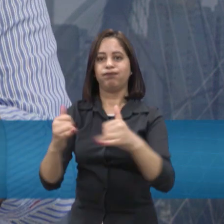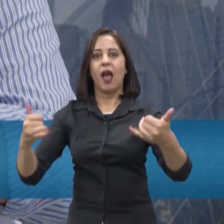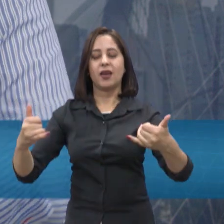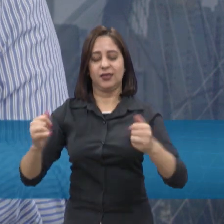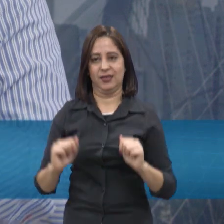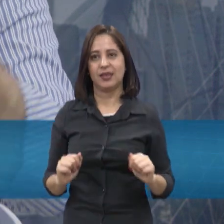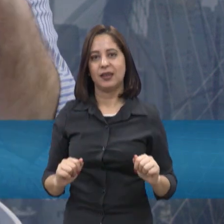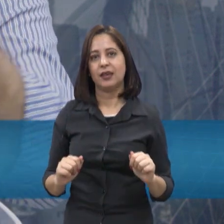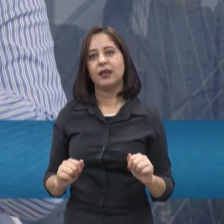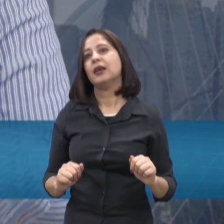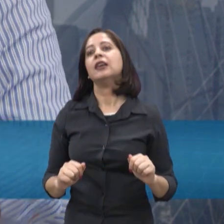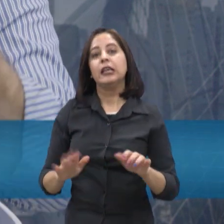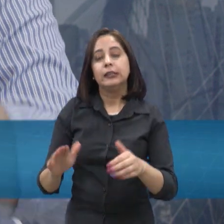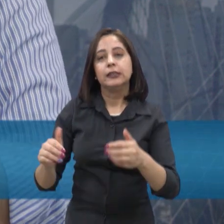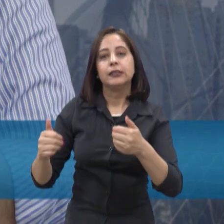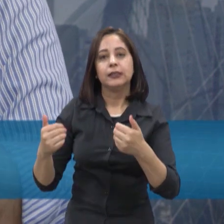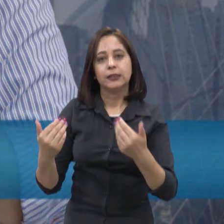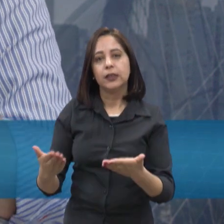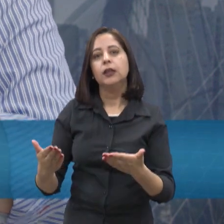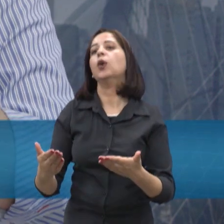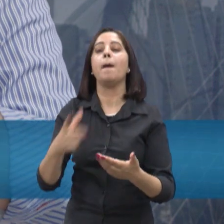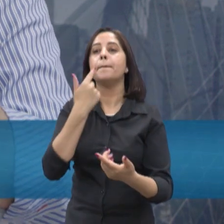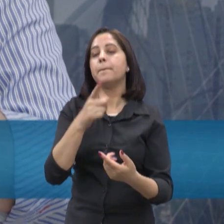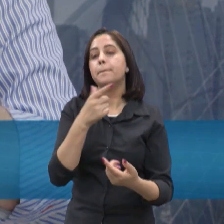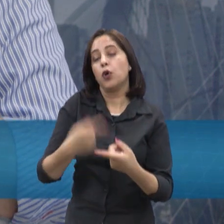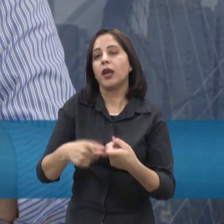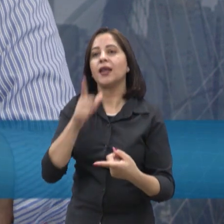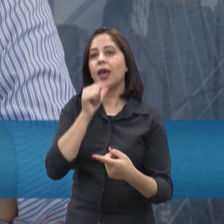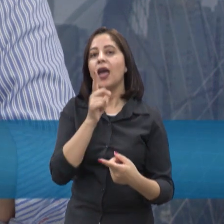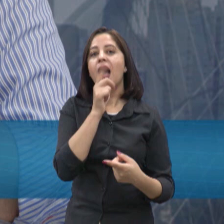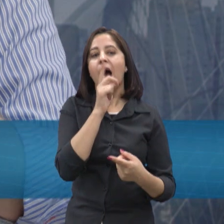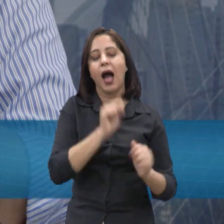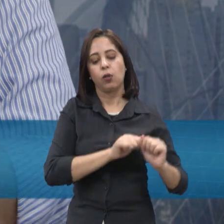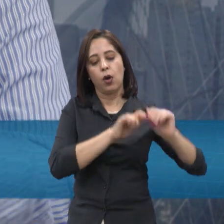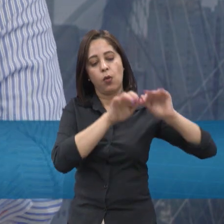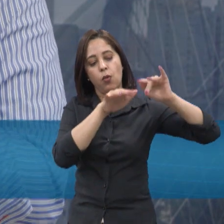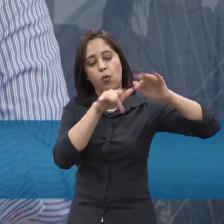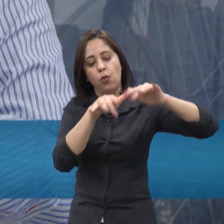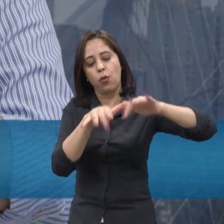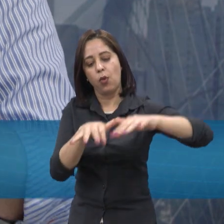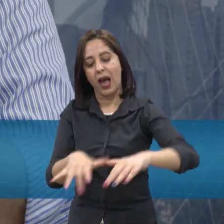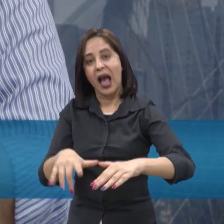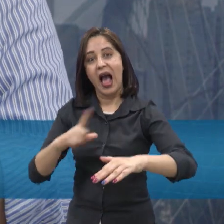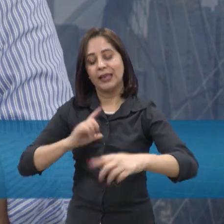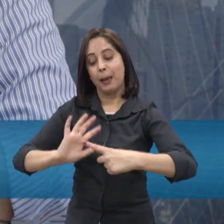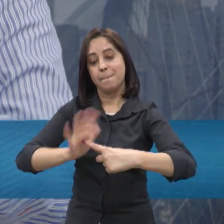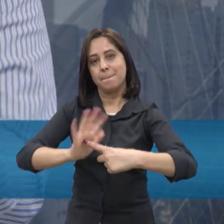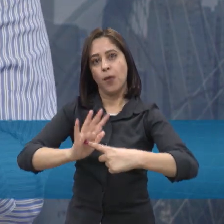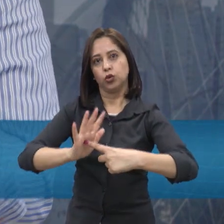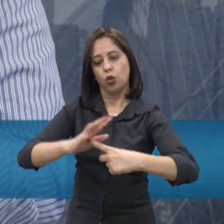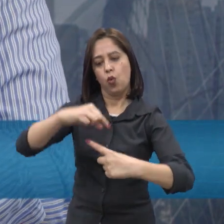energia potencial, né, de uma queda d'água, né, que vai rodar uma turbina, bem a grosso modo, tá,